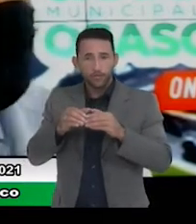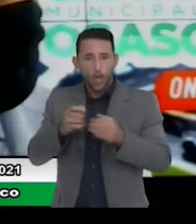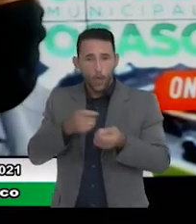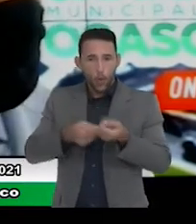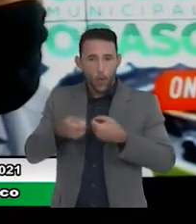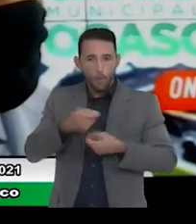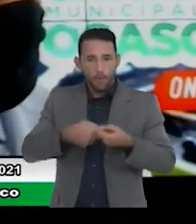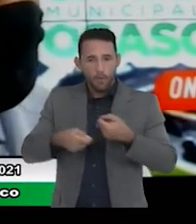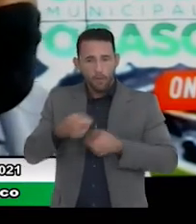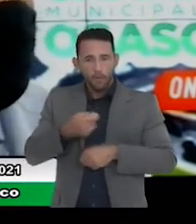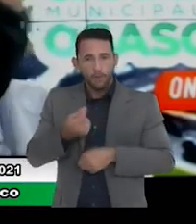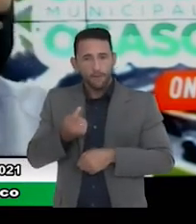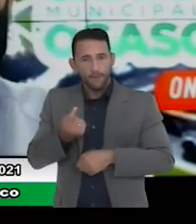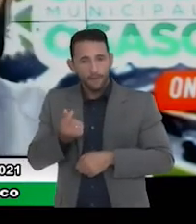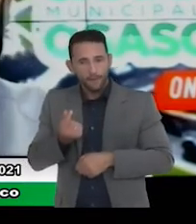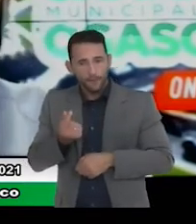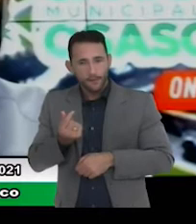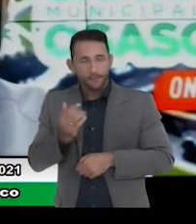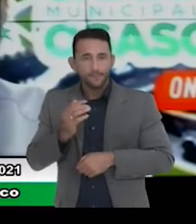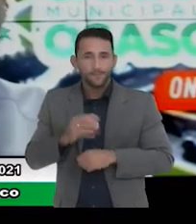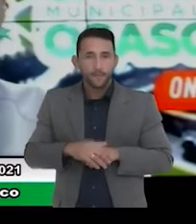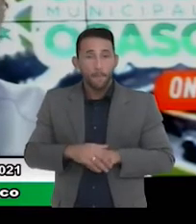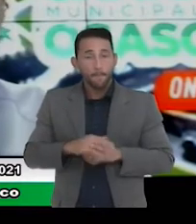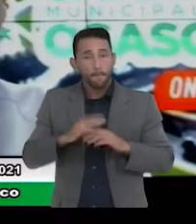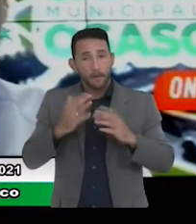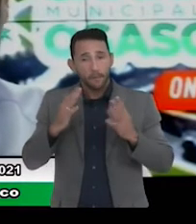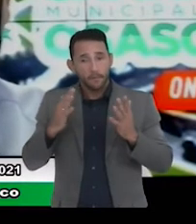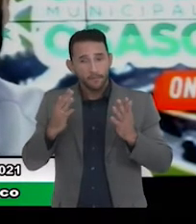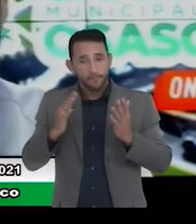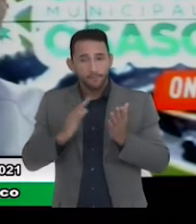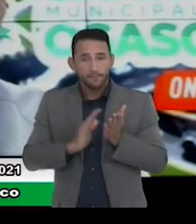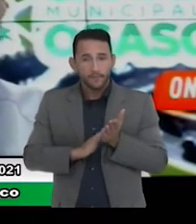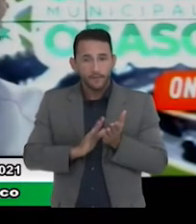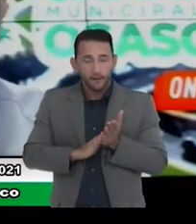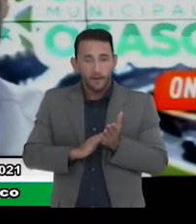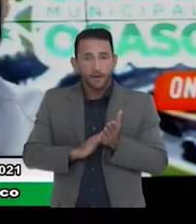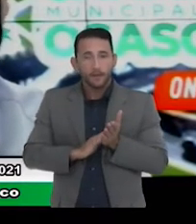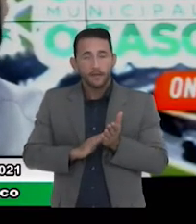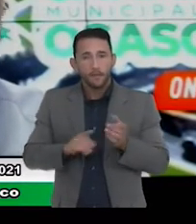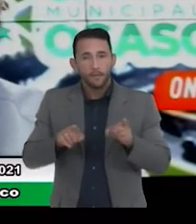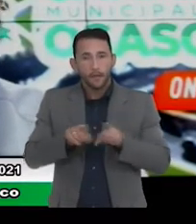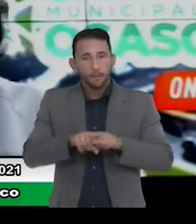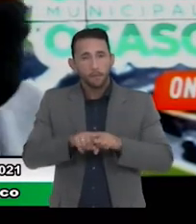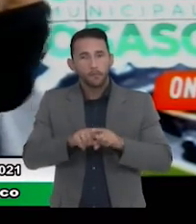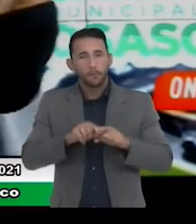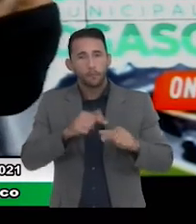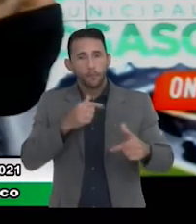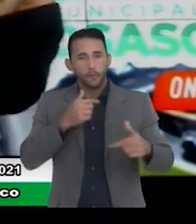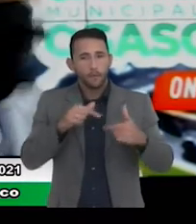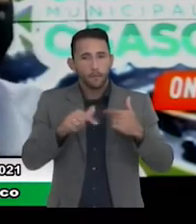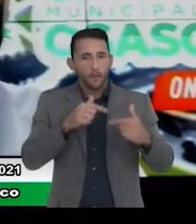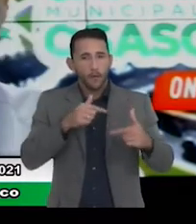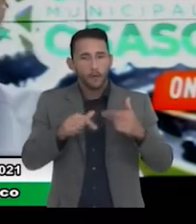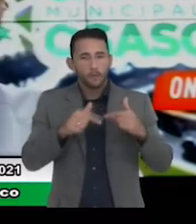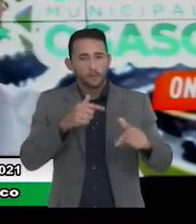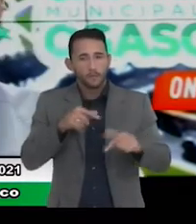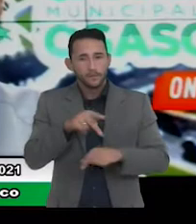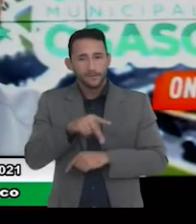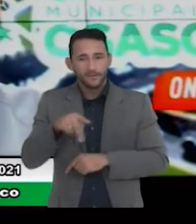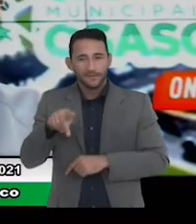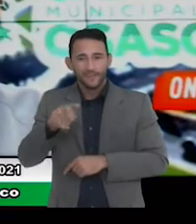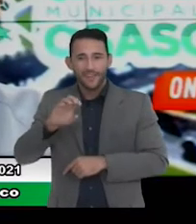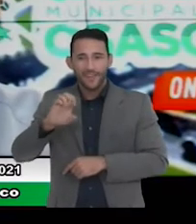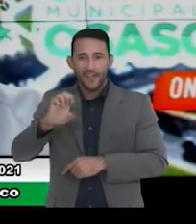e finanças e parabenizar aqui pelo andamento dos trabalhos da nossa presidente Elza Soares